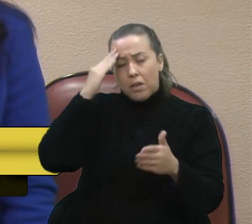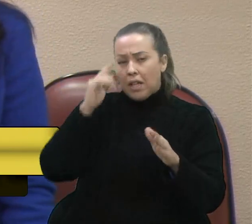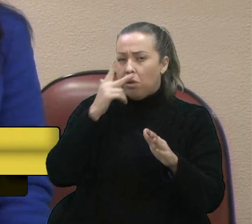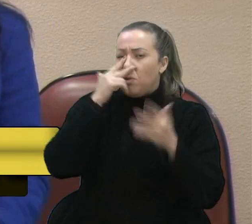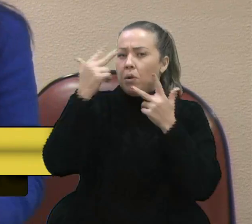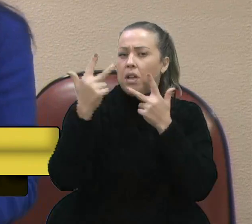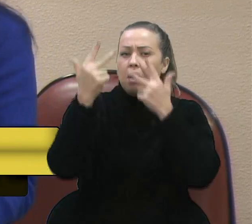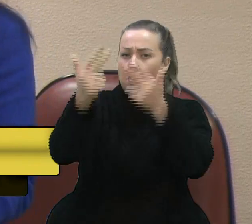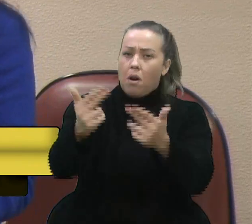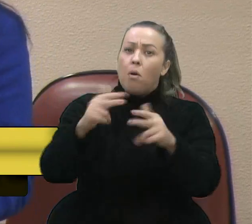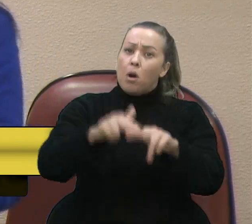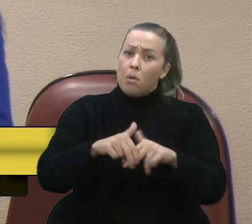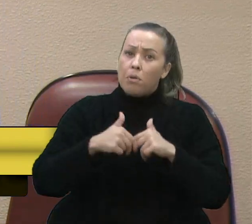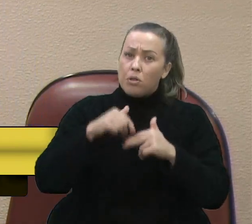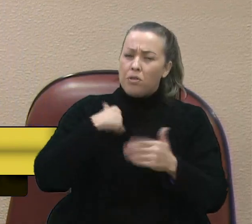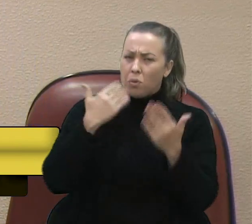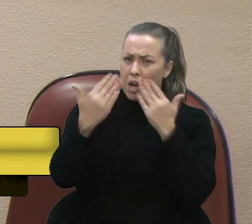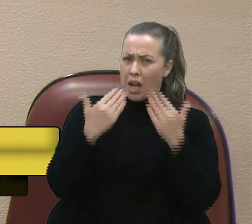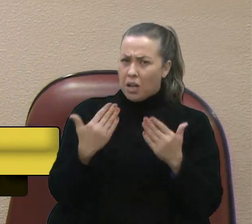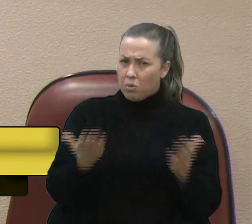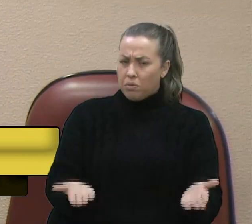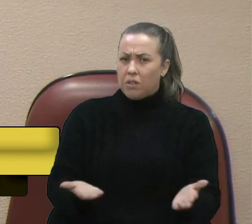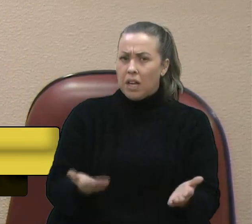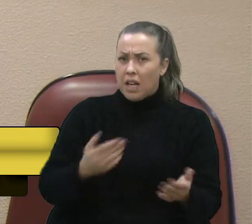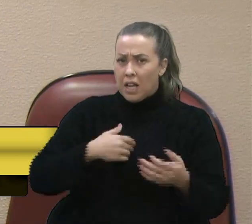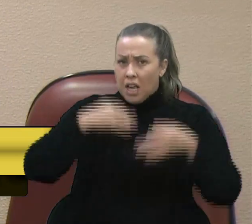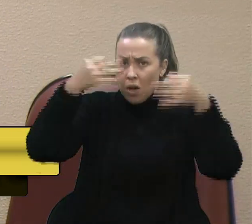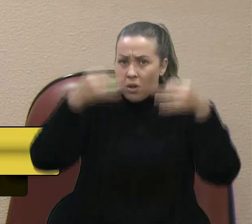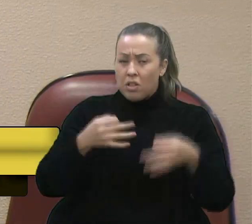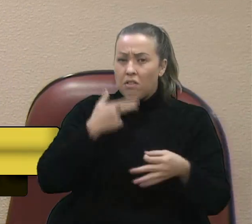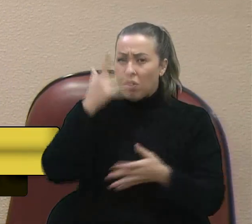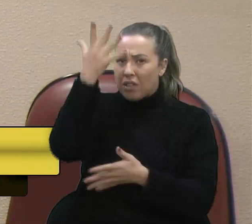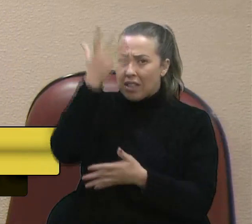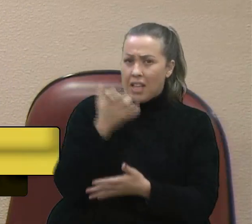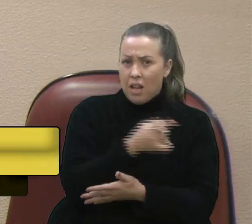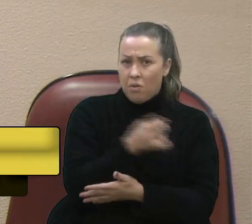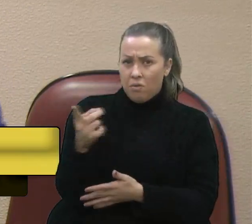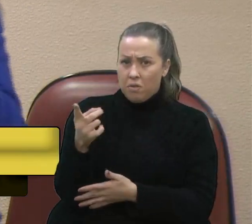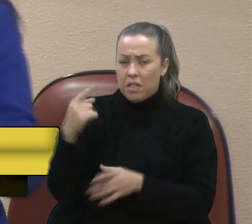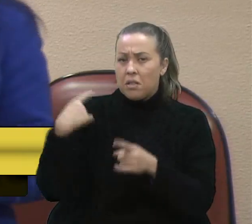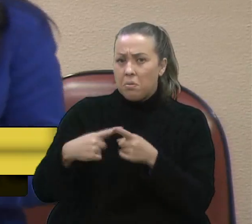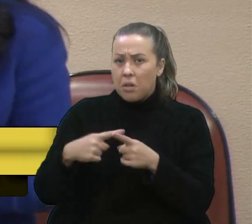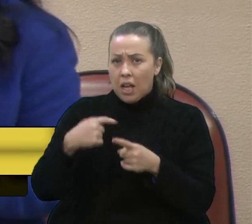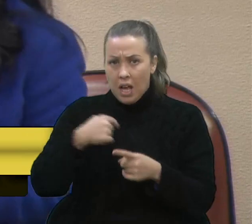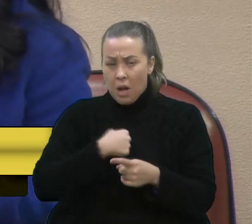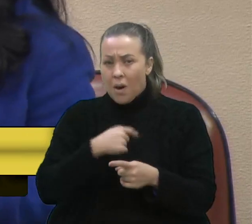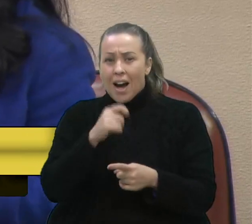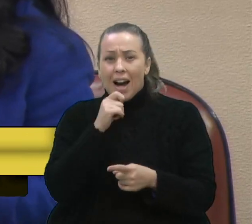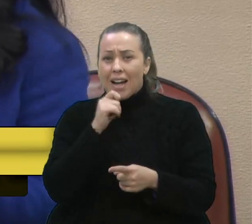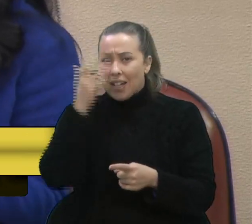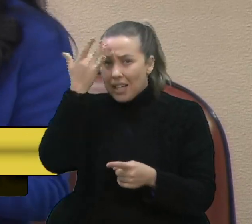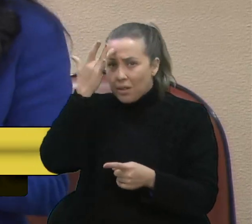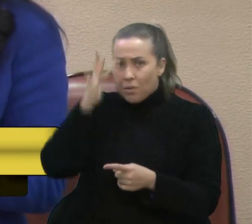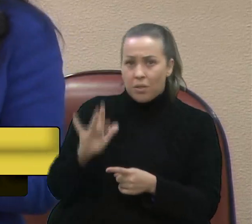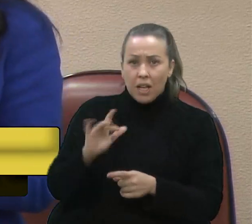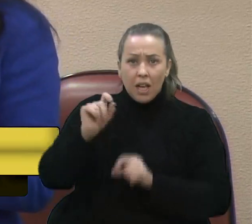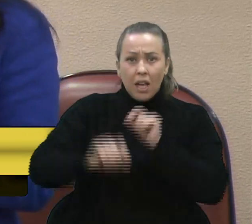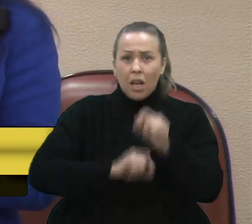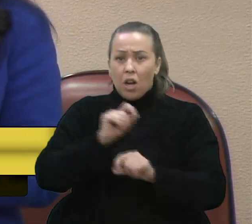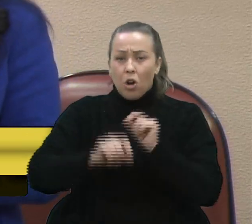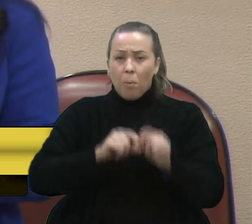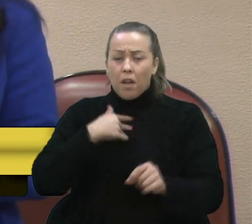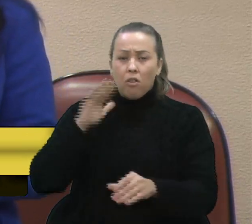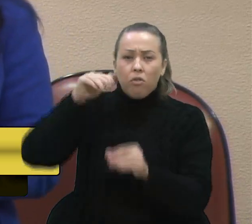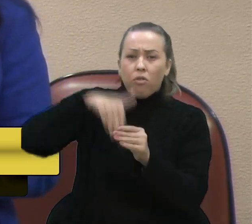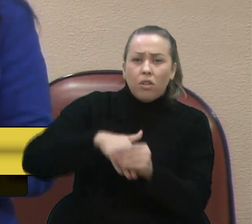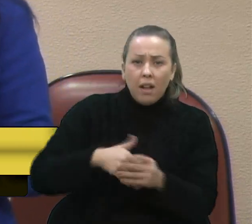Então, aí isso me deixa em dúvida e eu estou sendo absolutamente franca com vocês, porque eu realmente ainda não sei de que forma eu vou me posicionar